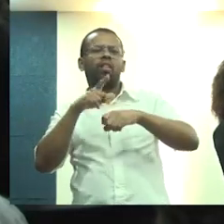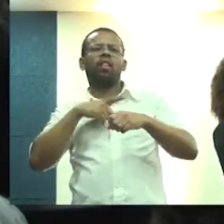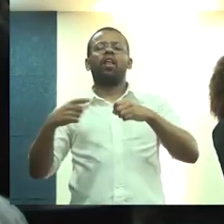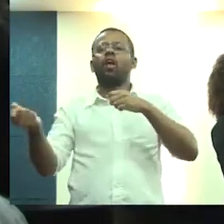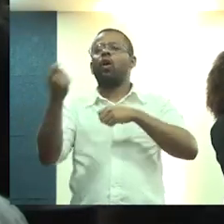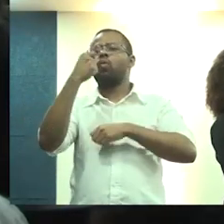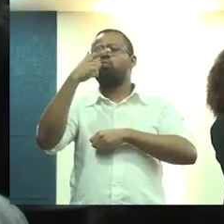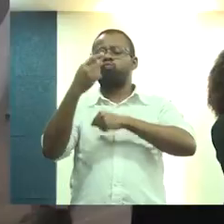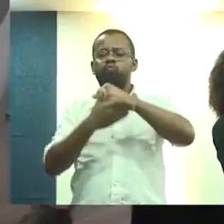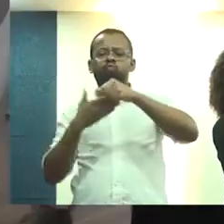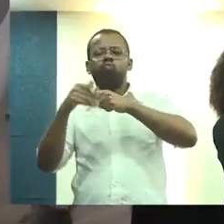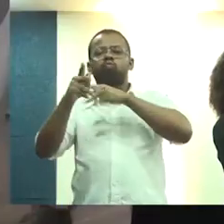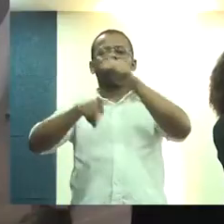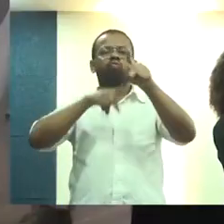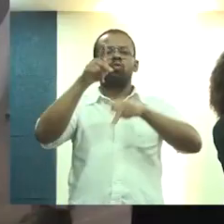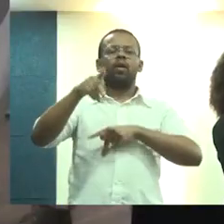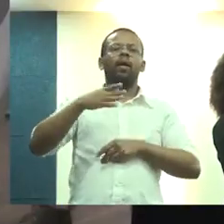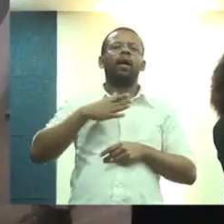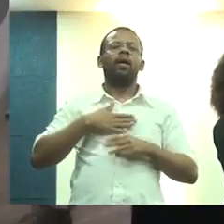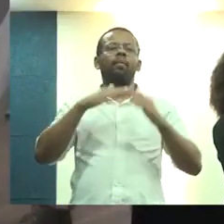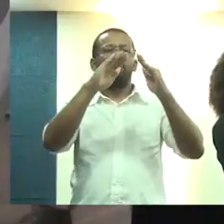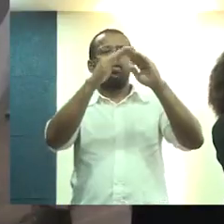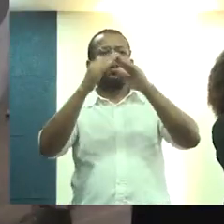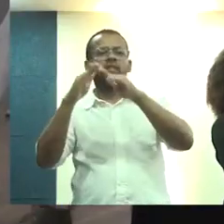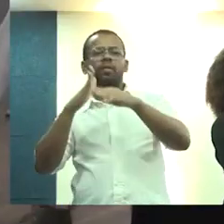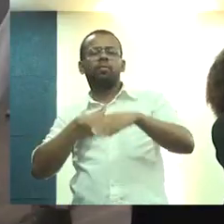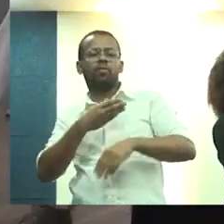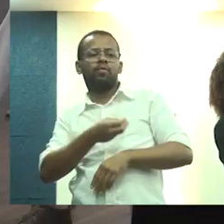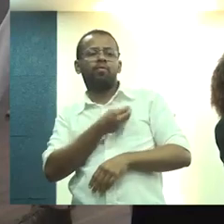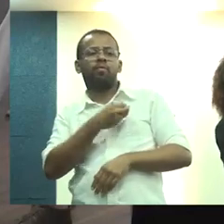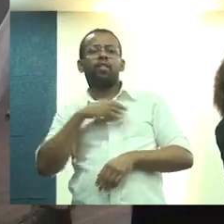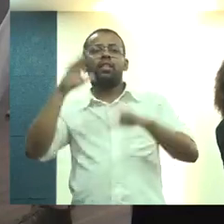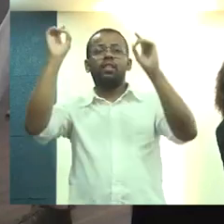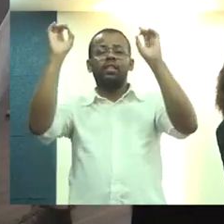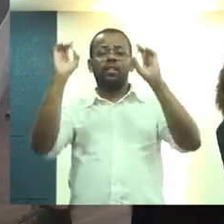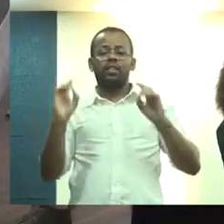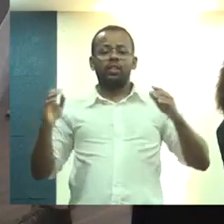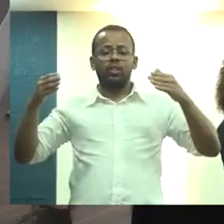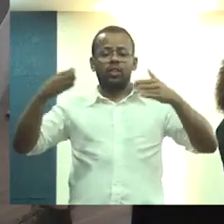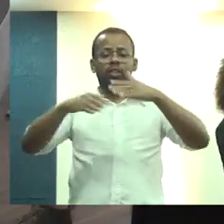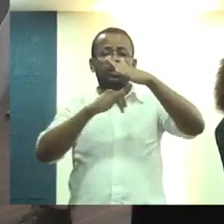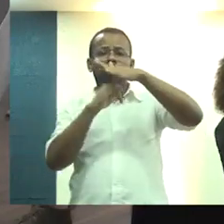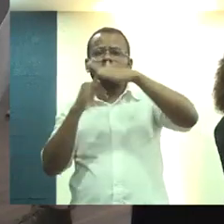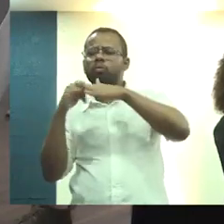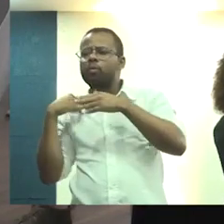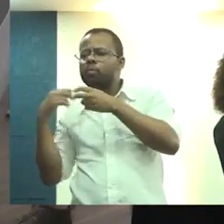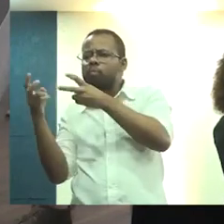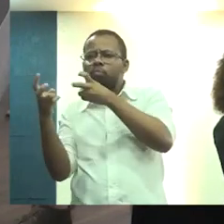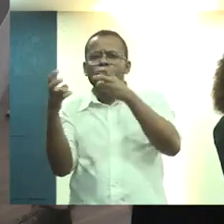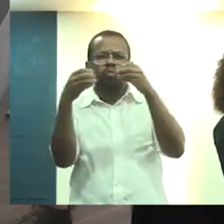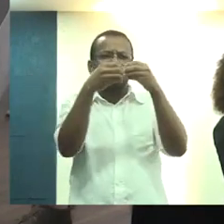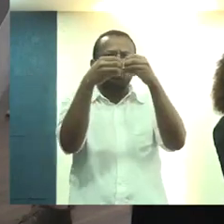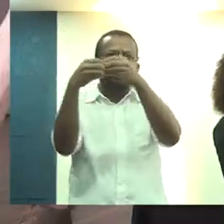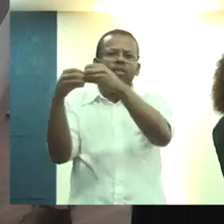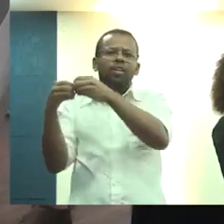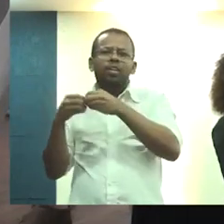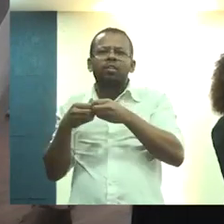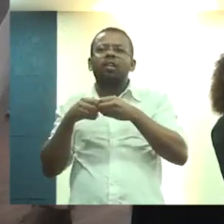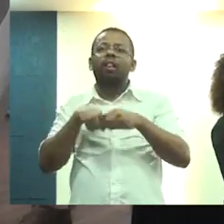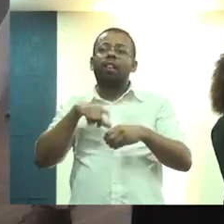num momento em que volta o Minha Casa Minha Vida, especial entidades que eu consegui acompanhar bem de pertinho aqui com a Alessandra,